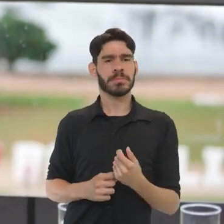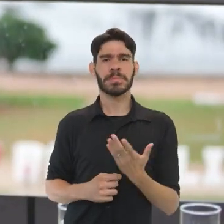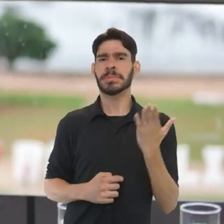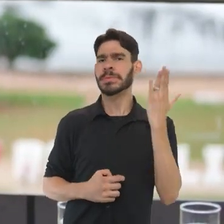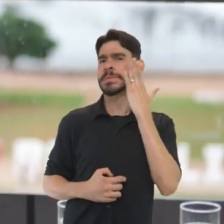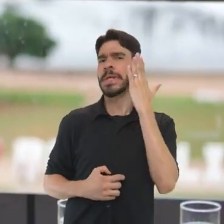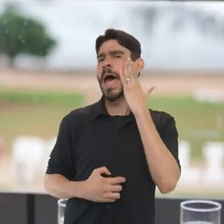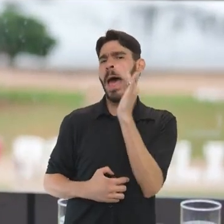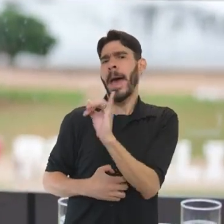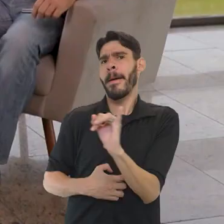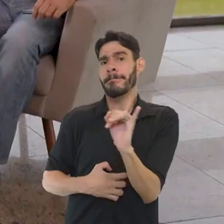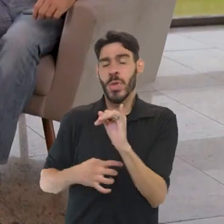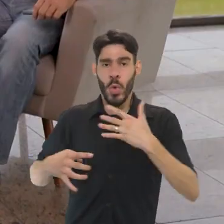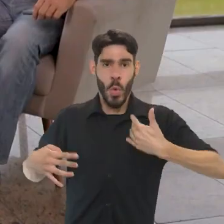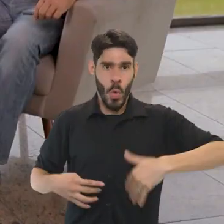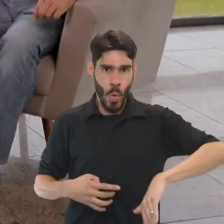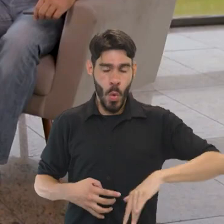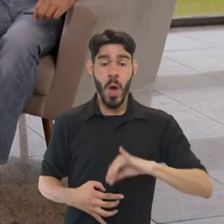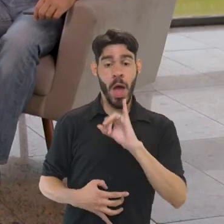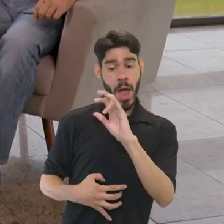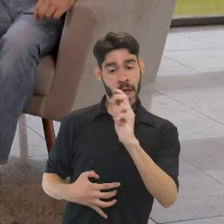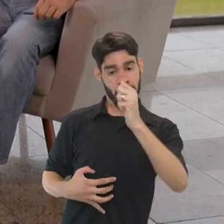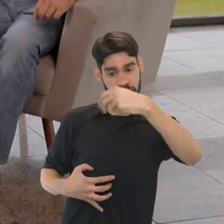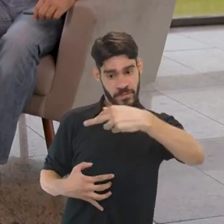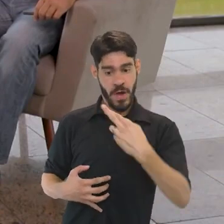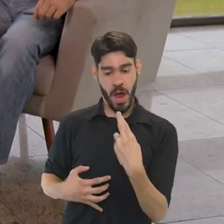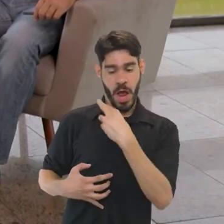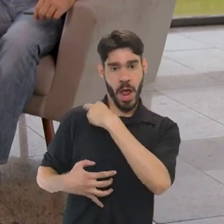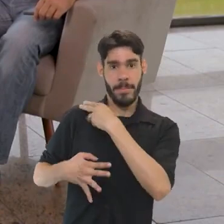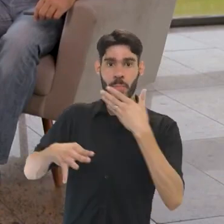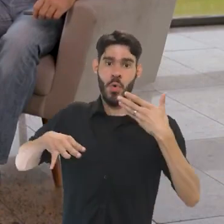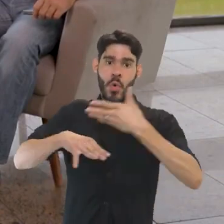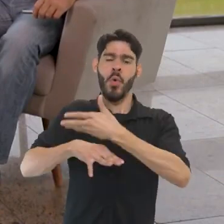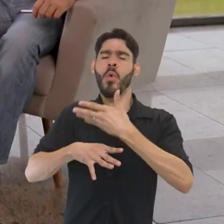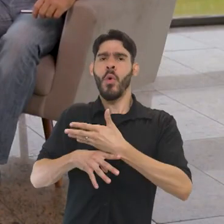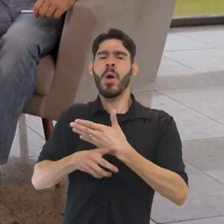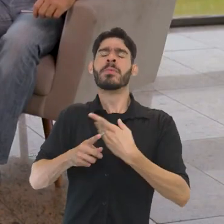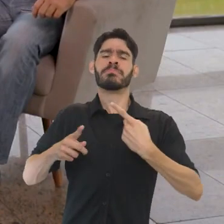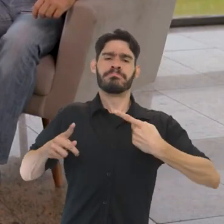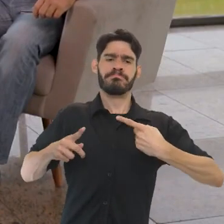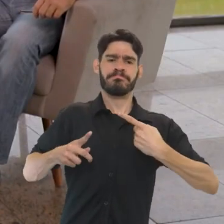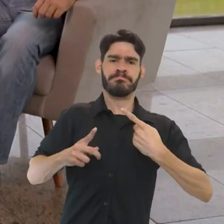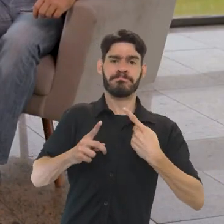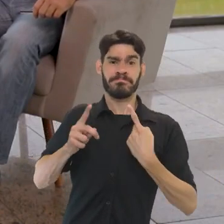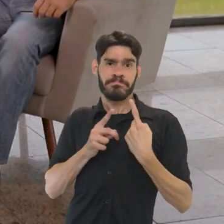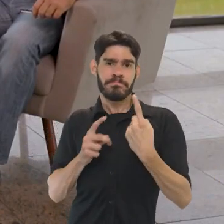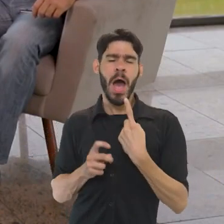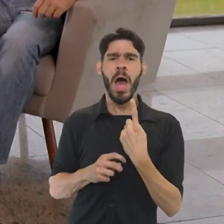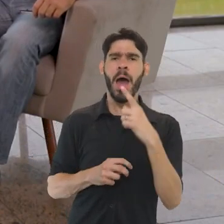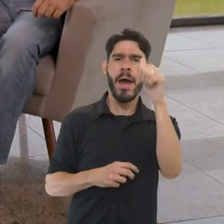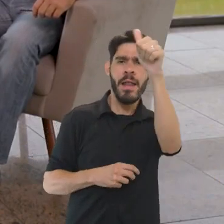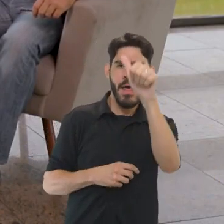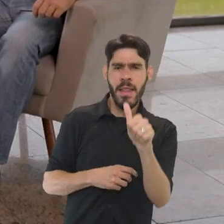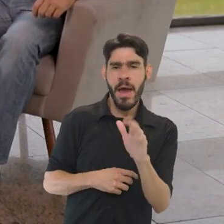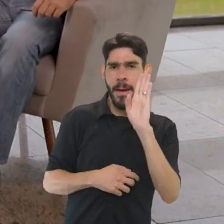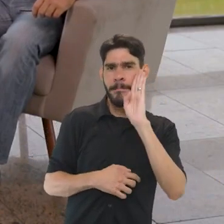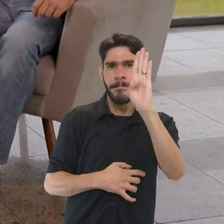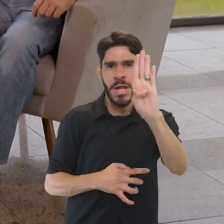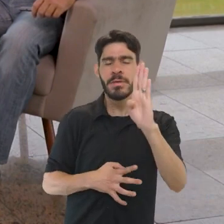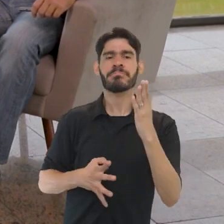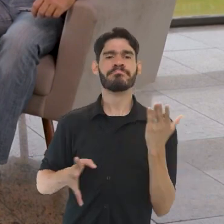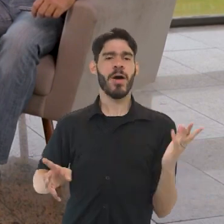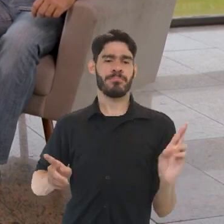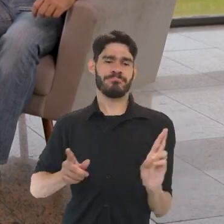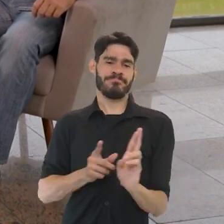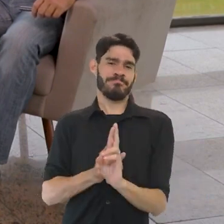internacionalmente, coube ao IPHAN se inserir, na tratativa, na avaliação e principalmente